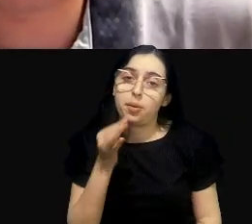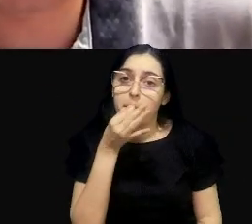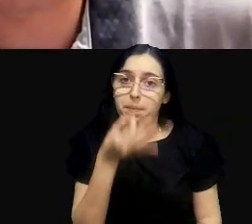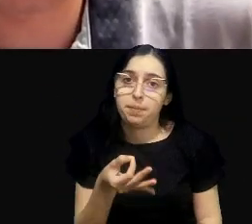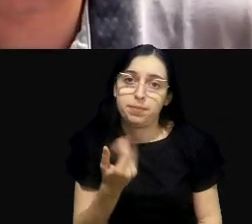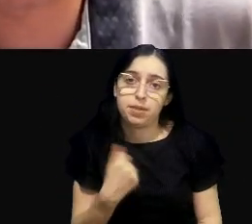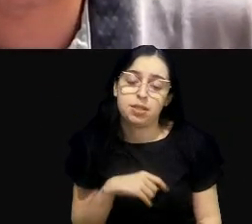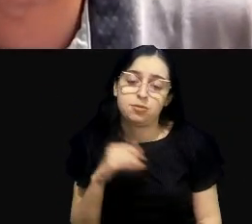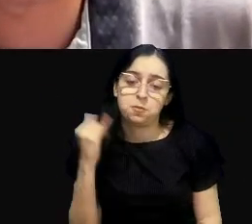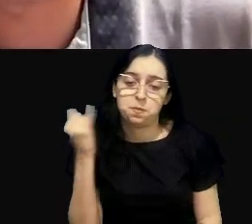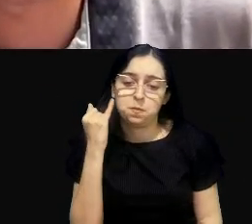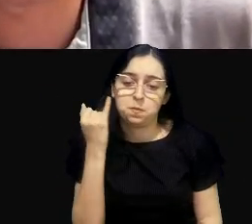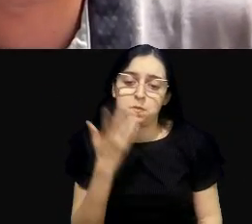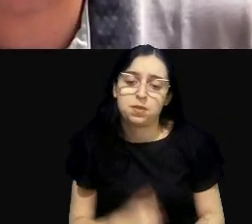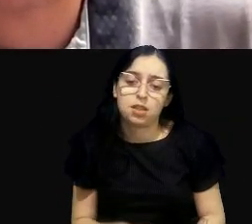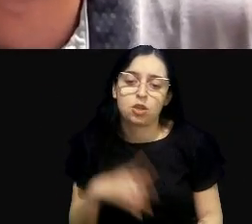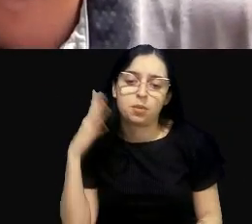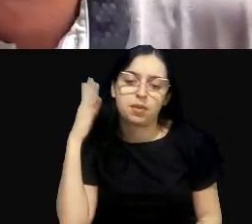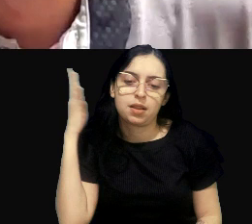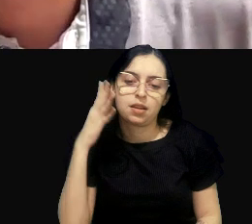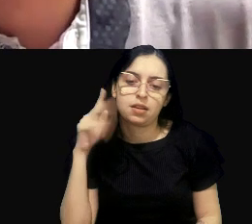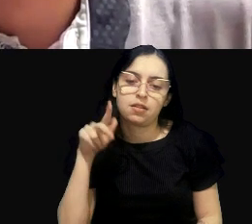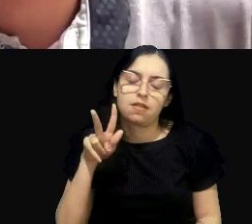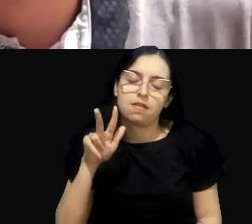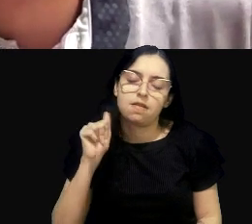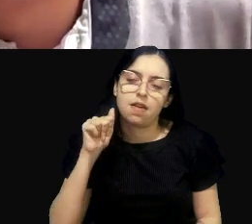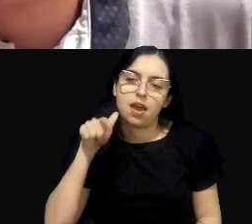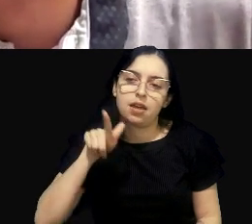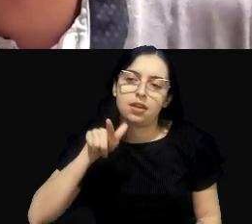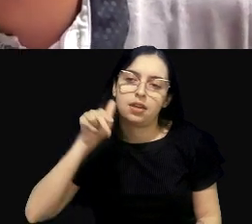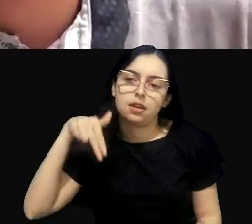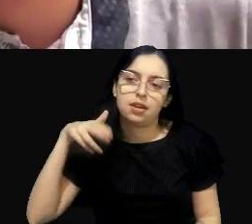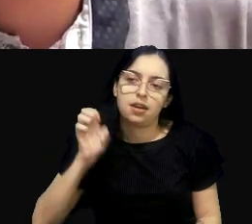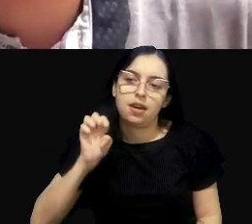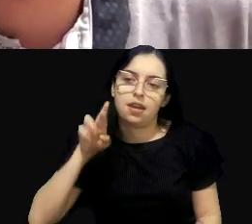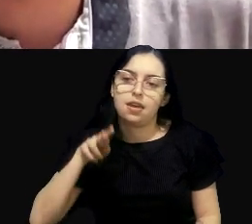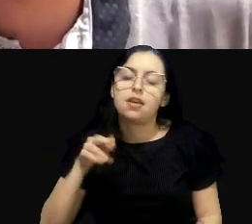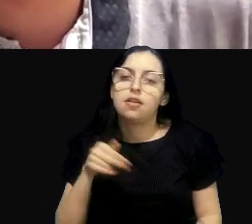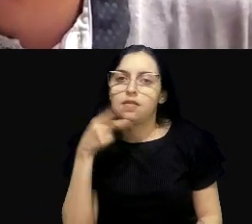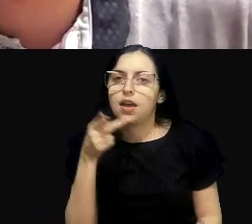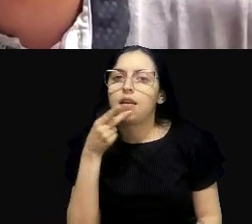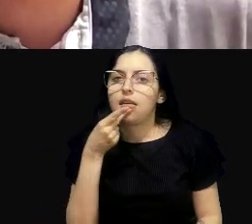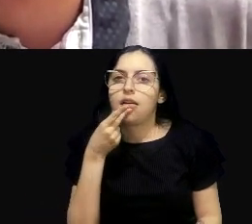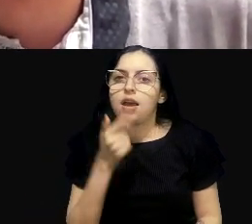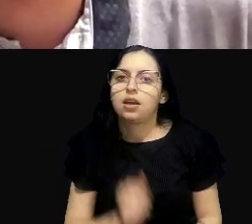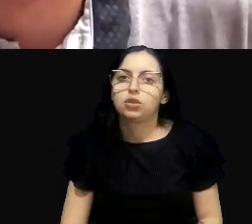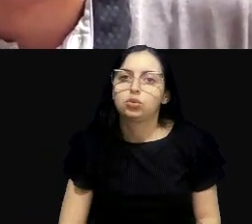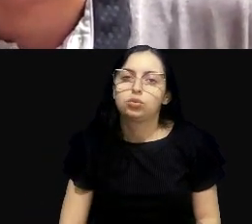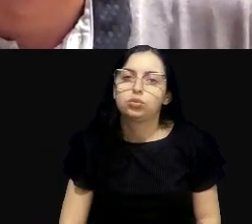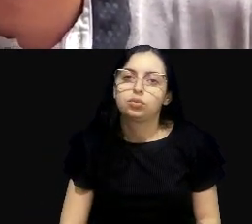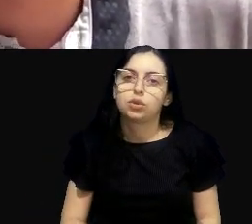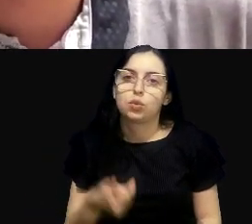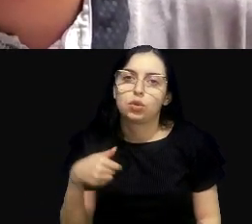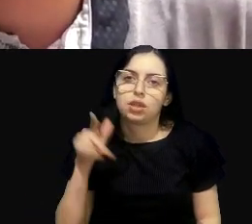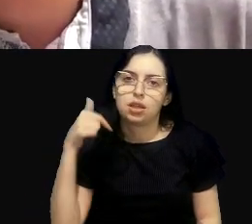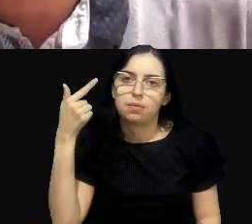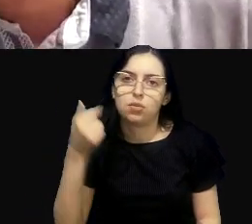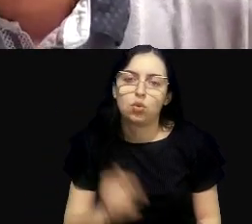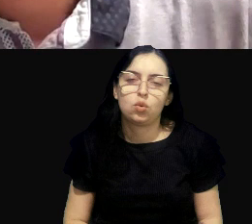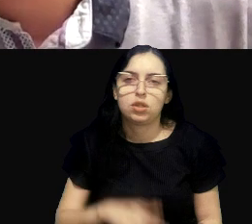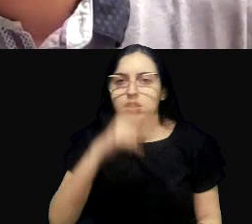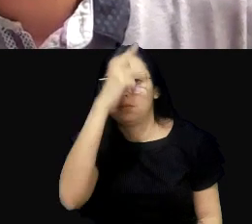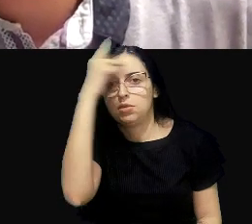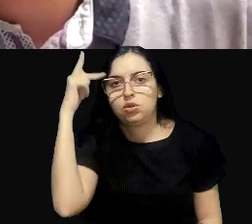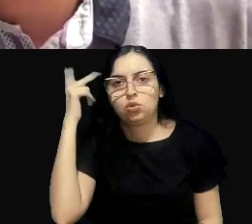muito interessante a palestra do professor Wagner, isso foi comentado também depois nas intervenções do público e tudo mais,